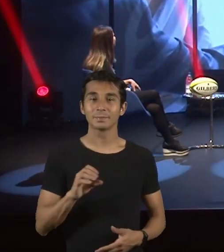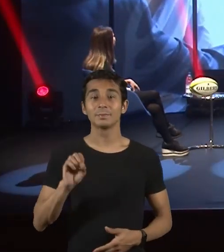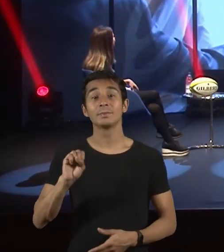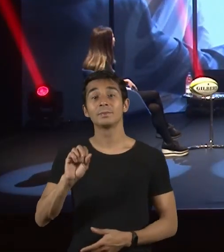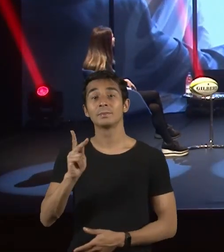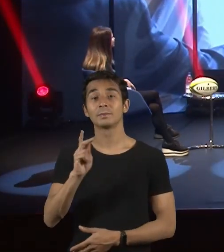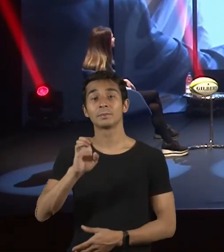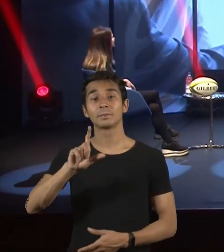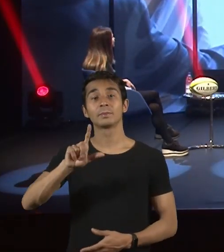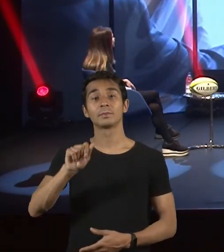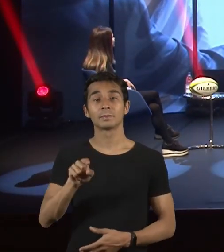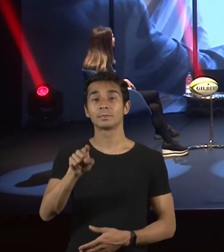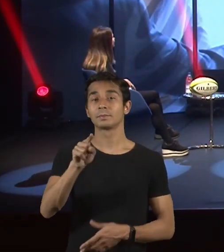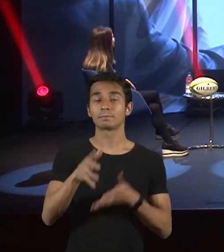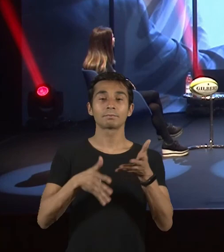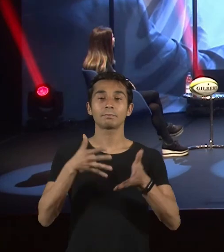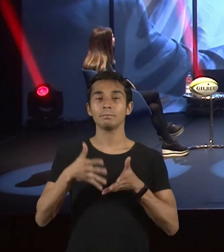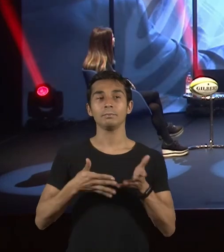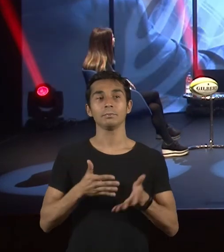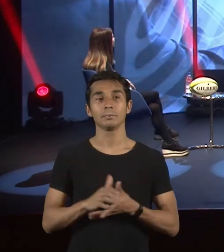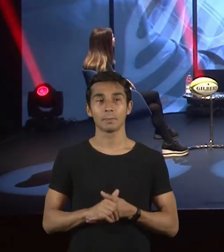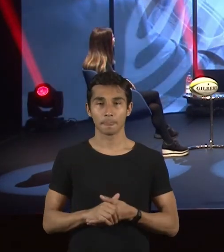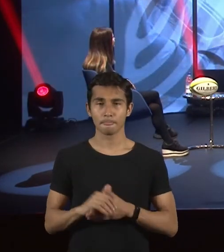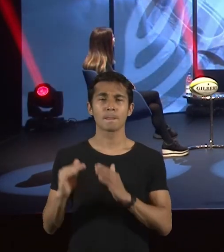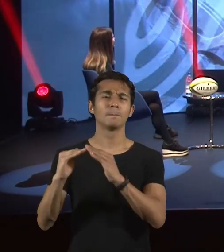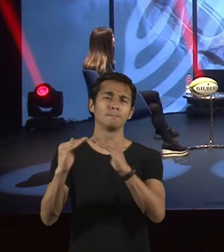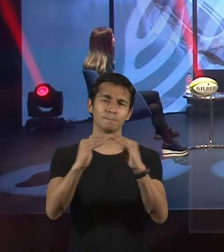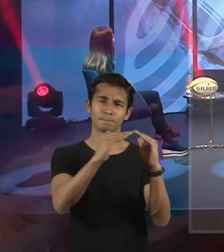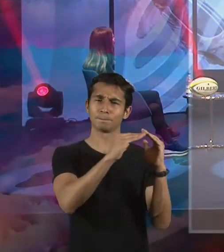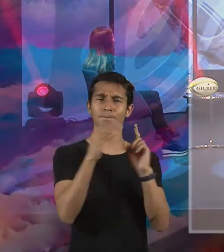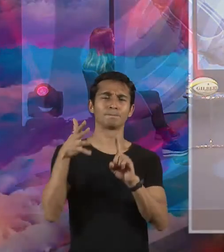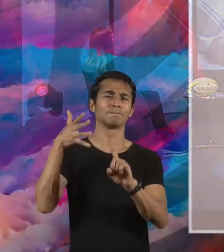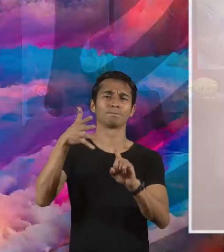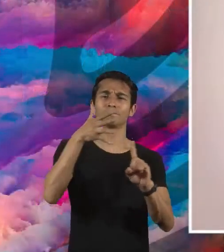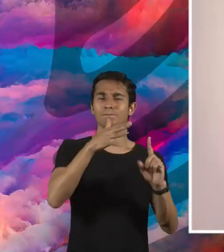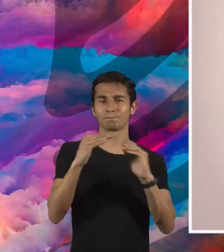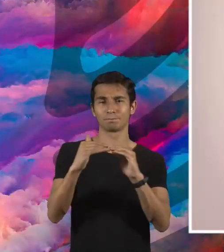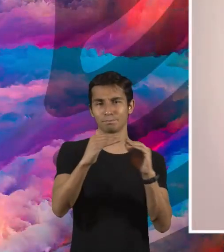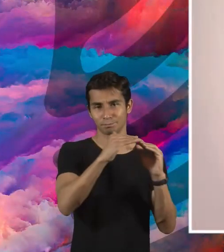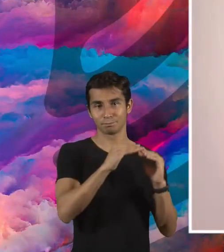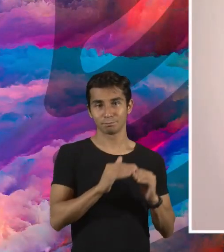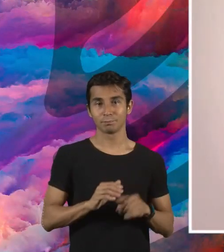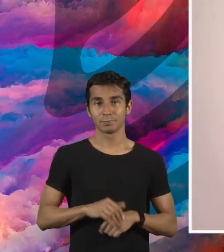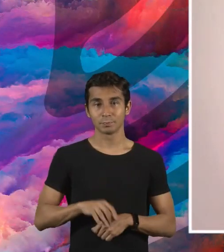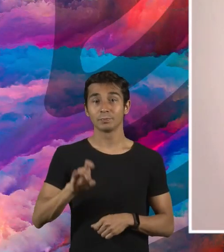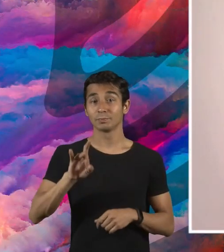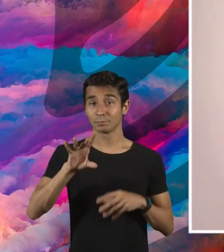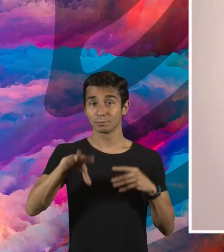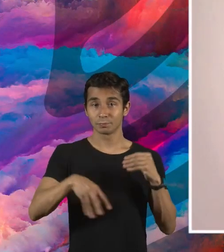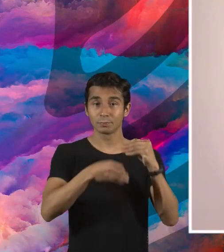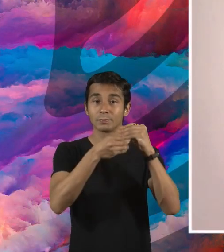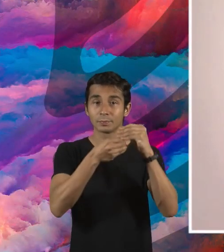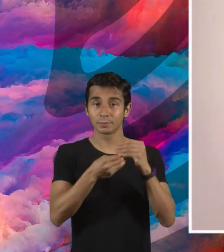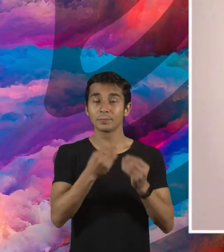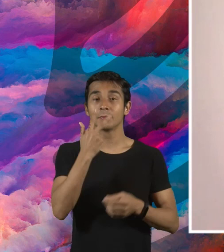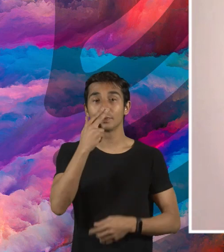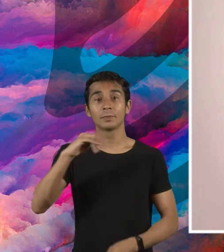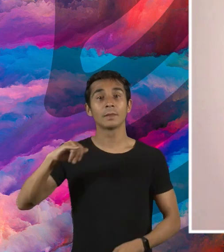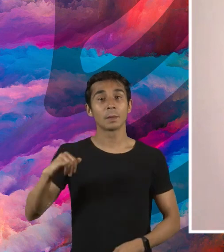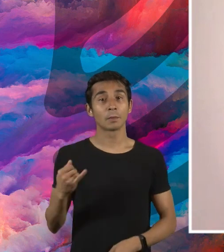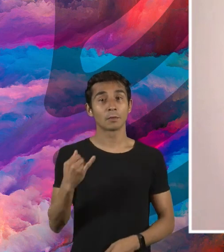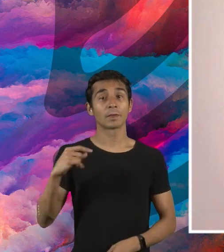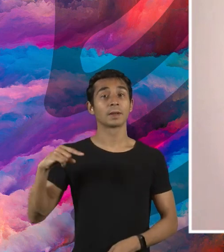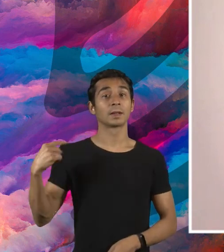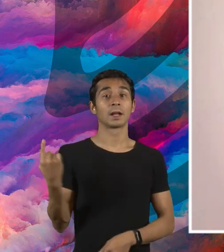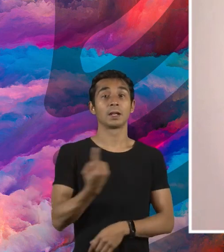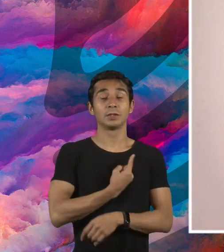você? Eu acho que é tudo o que elas falaram e complementando, eu acho que é a gente usar esse lugar de humano,